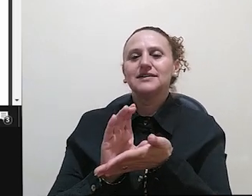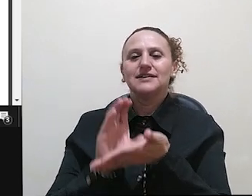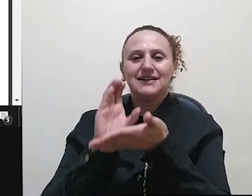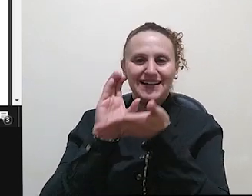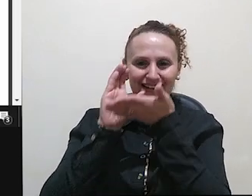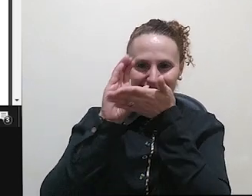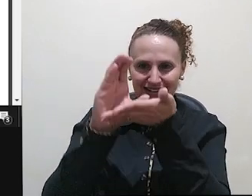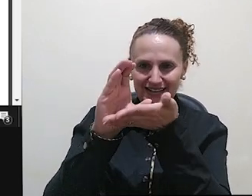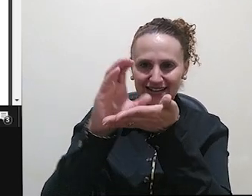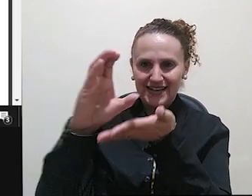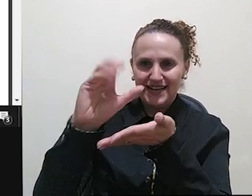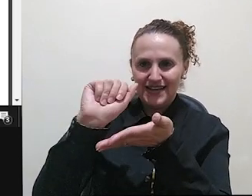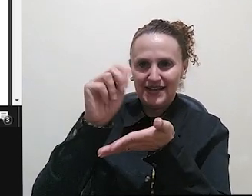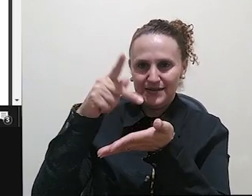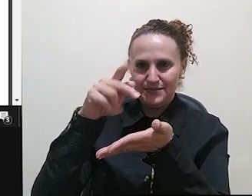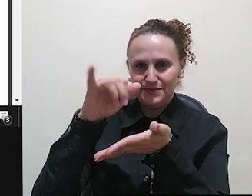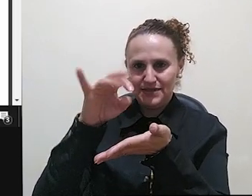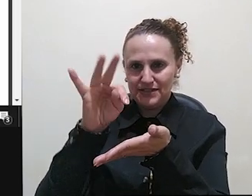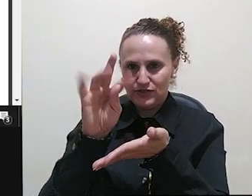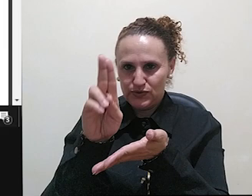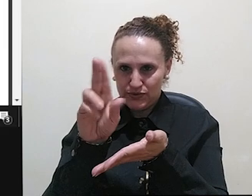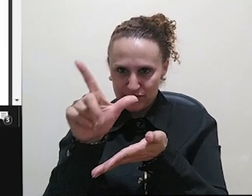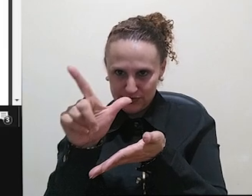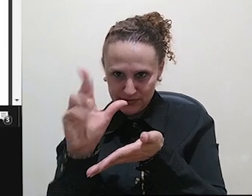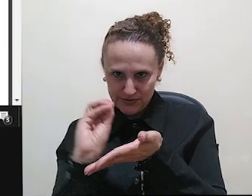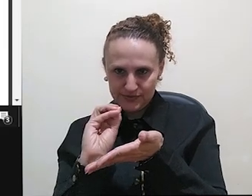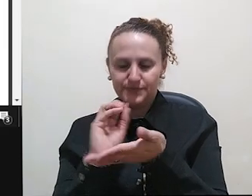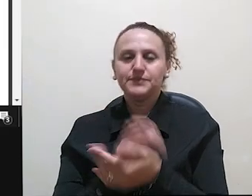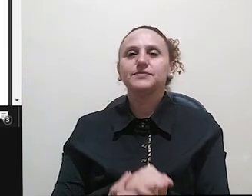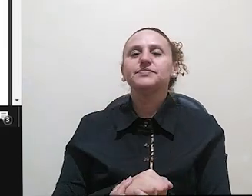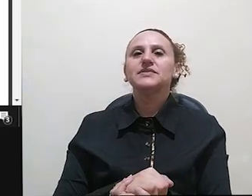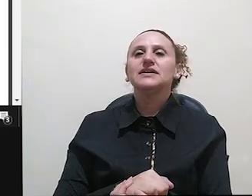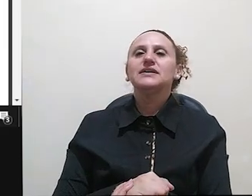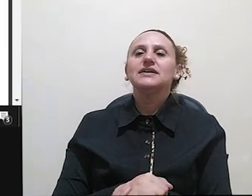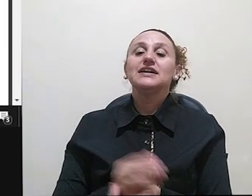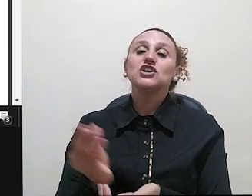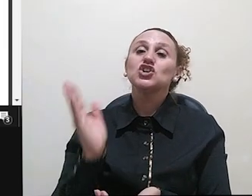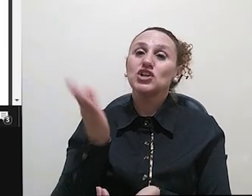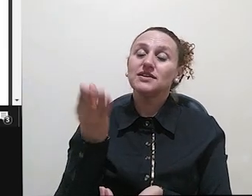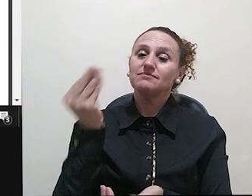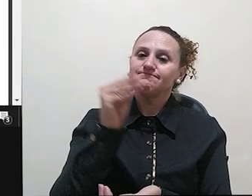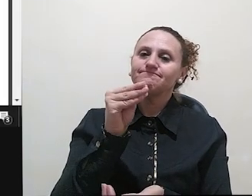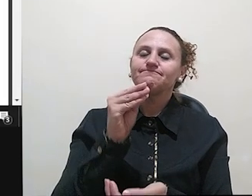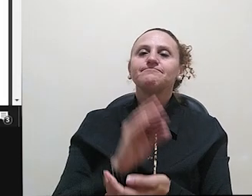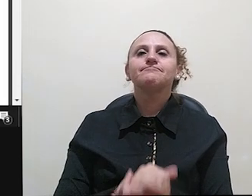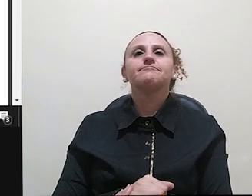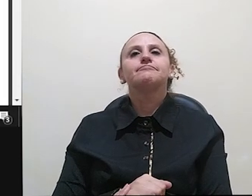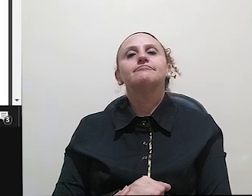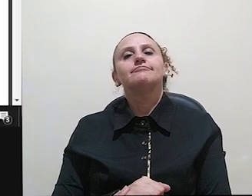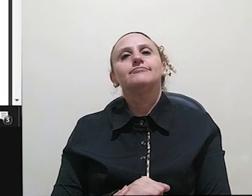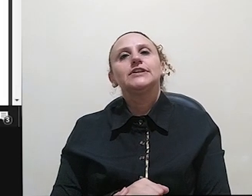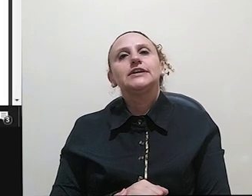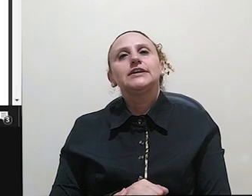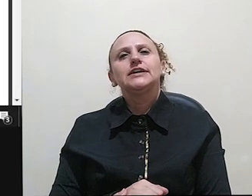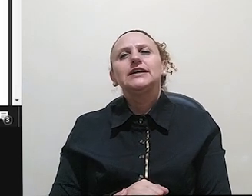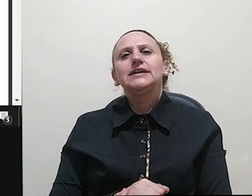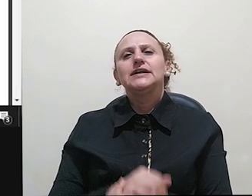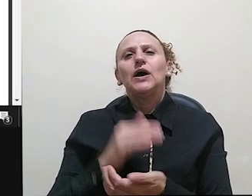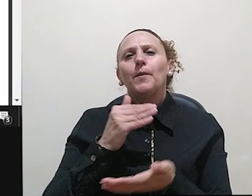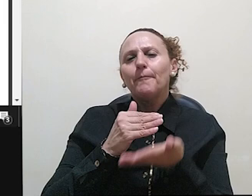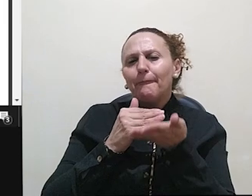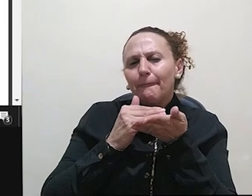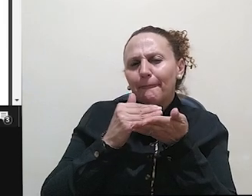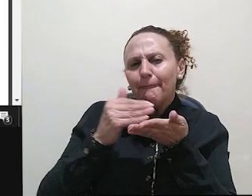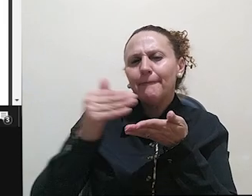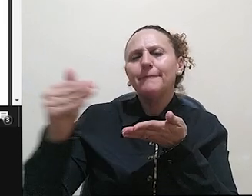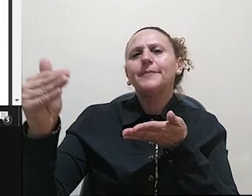finaliza nos oito, né? Então ele já está colocando. Vocês vão ver que daqui em diante ele